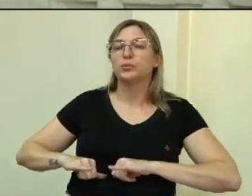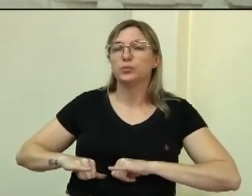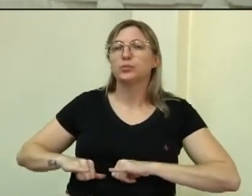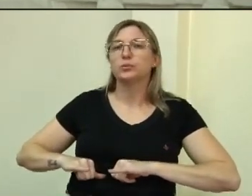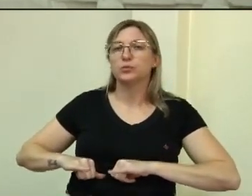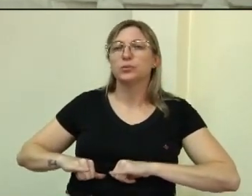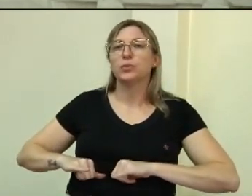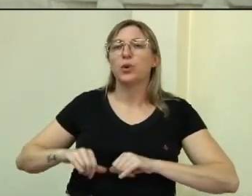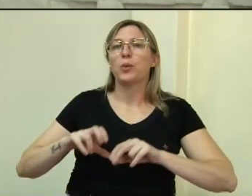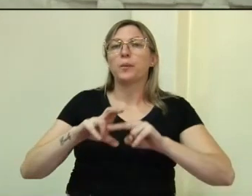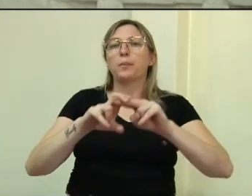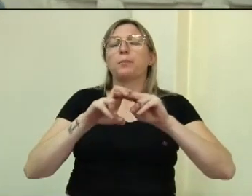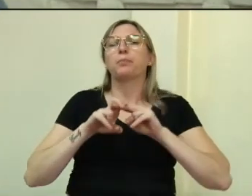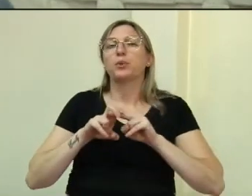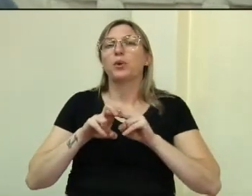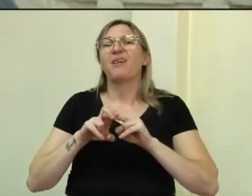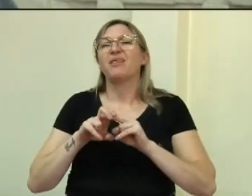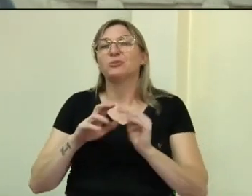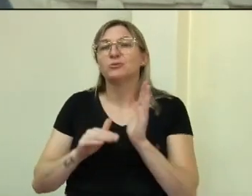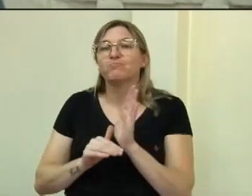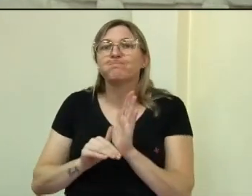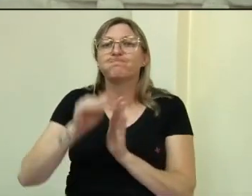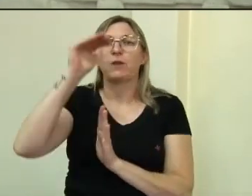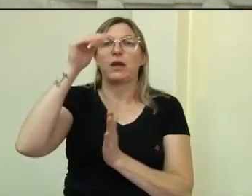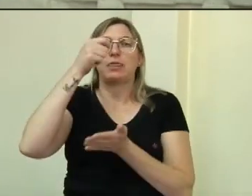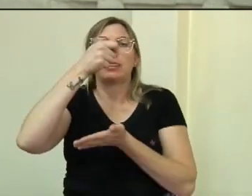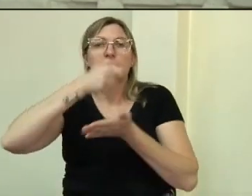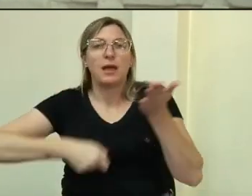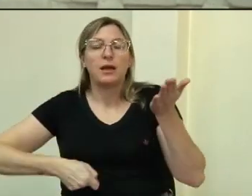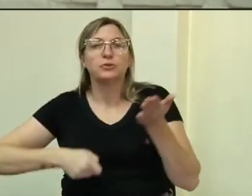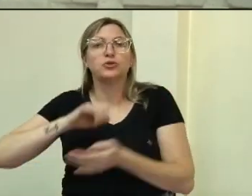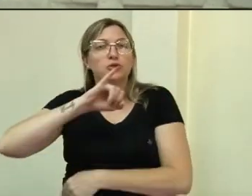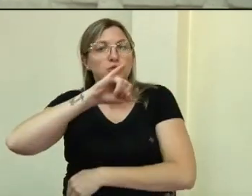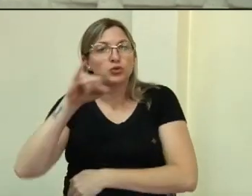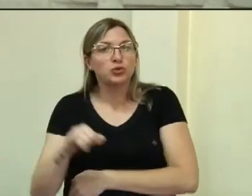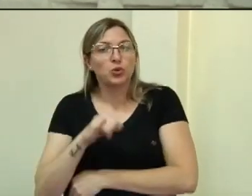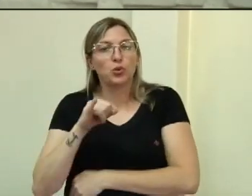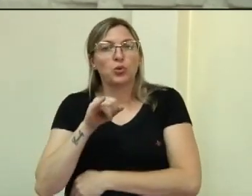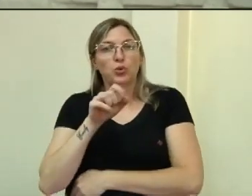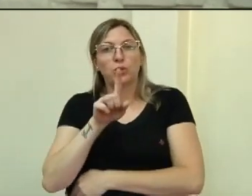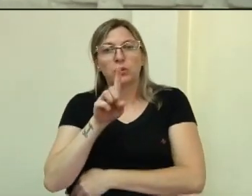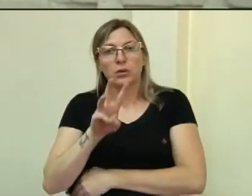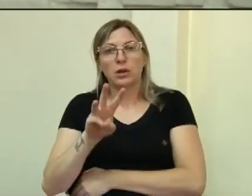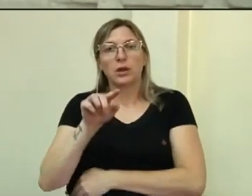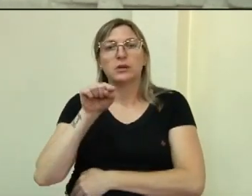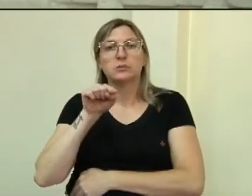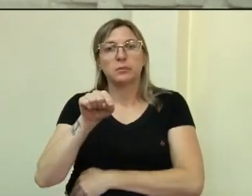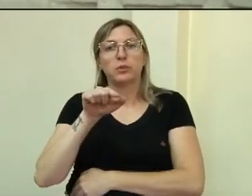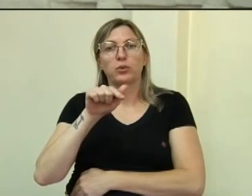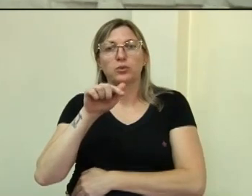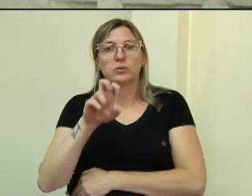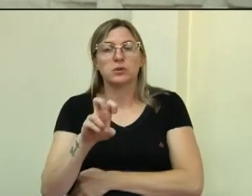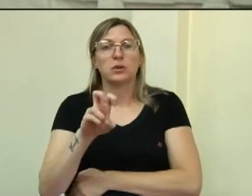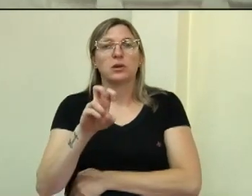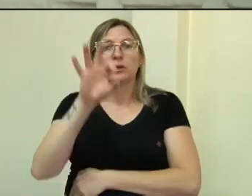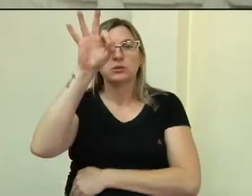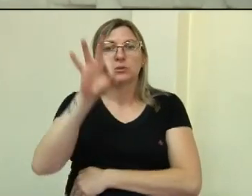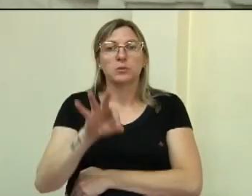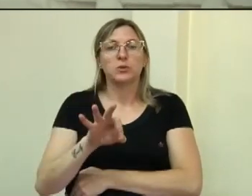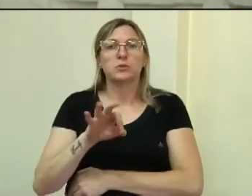a alta taxa de juros de 13,75%. O crédito está muito caro,